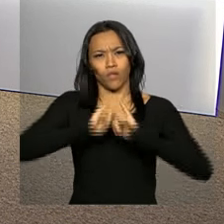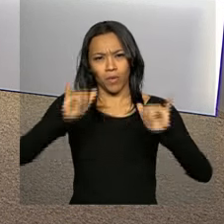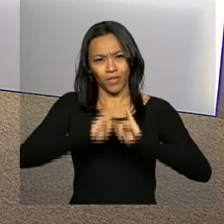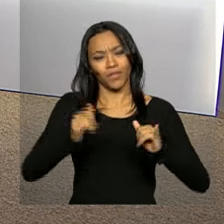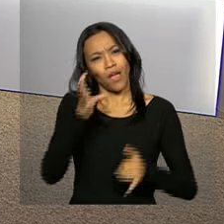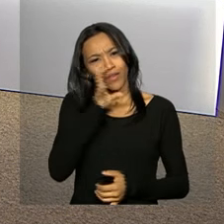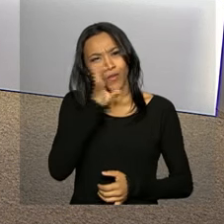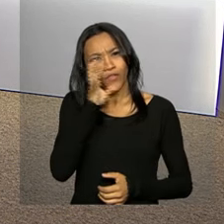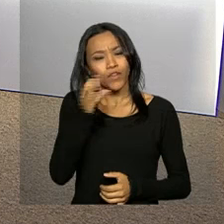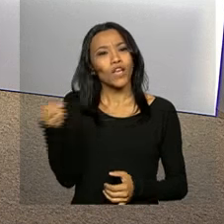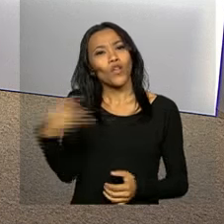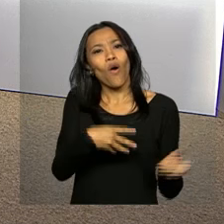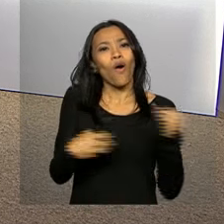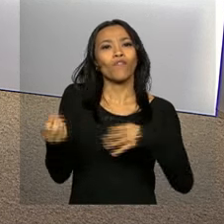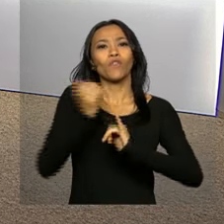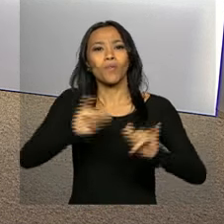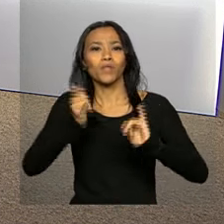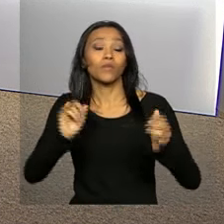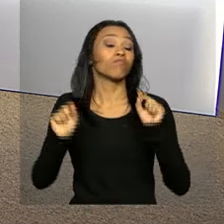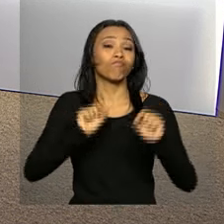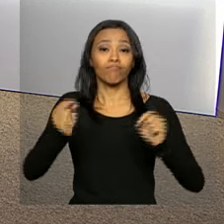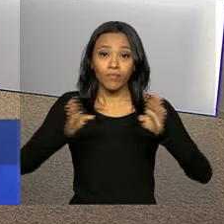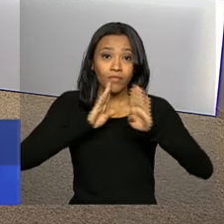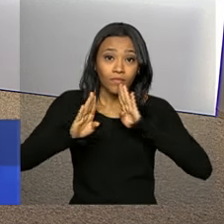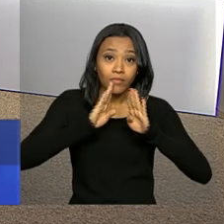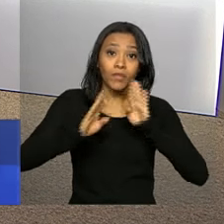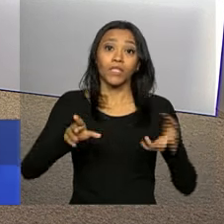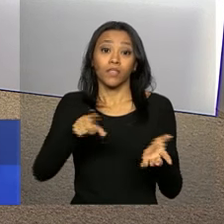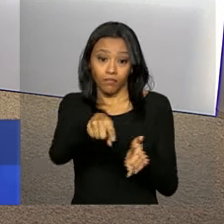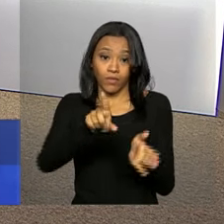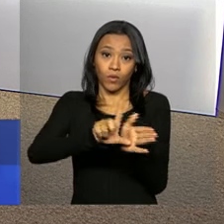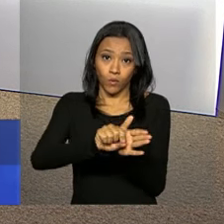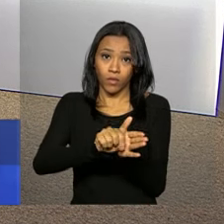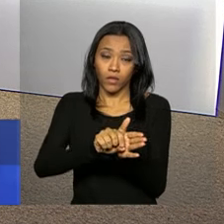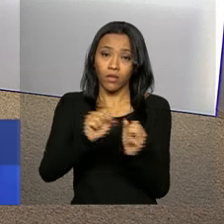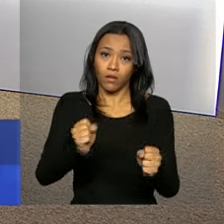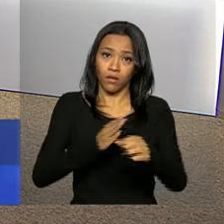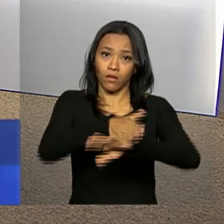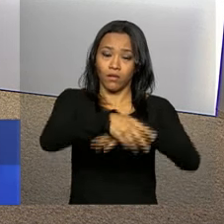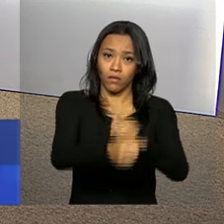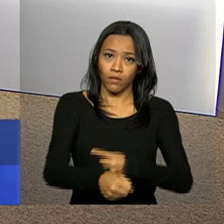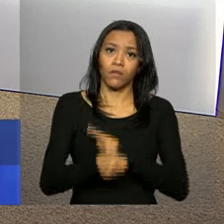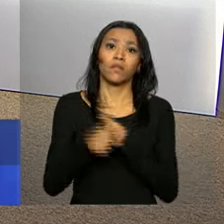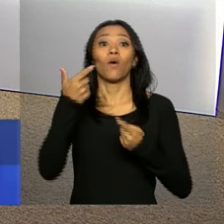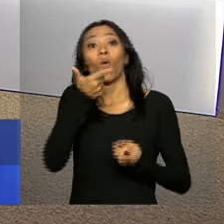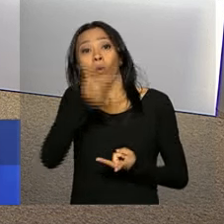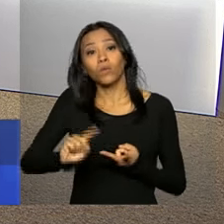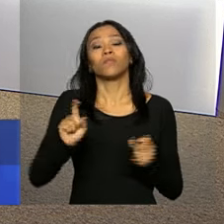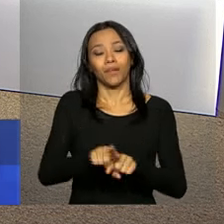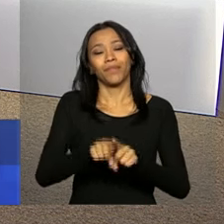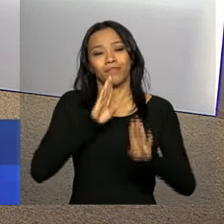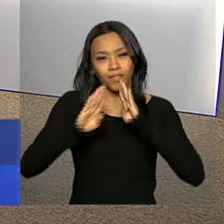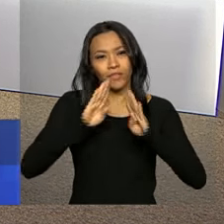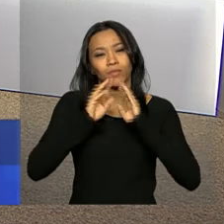Acompanhe as novidades também nas nossas redes sociais. twitter.com.br tvnbr e facebook.com